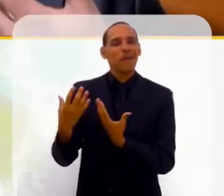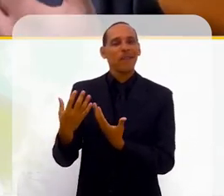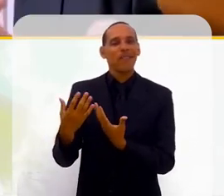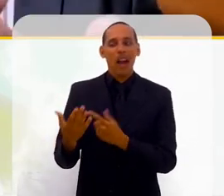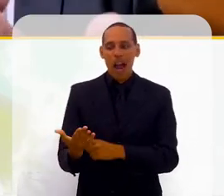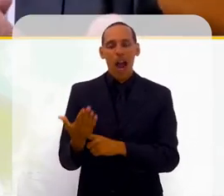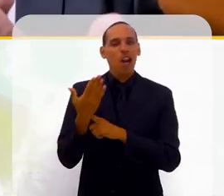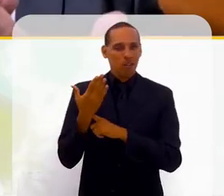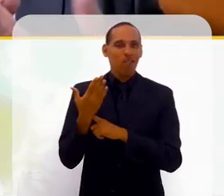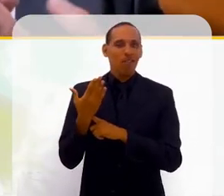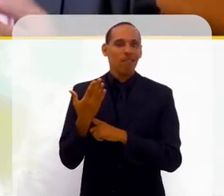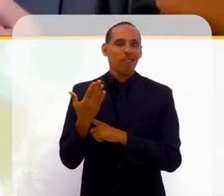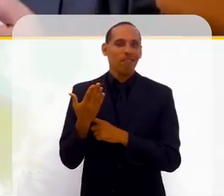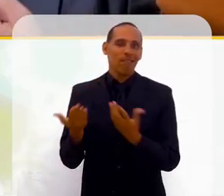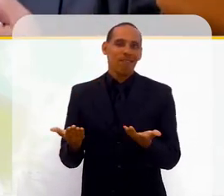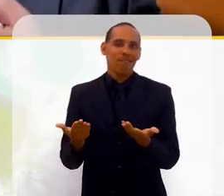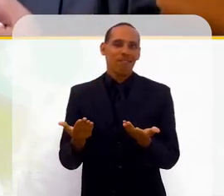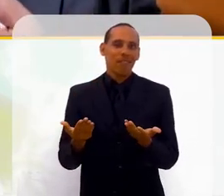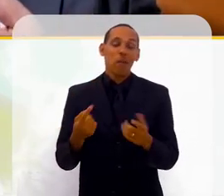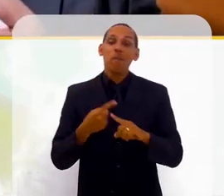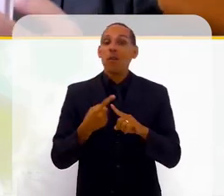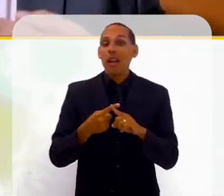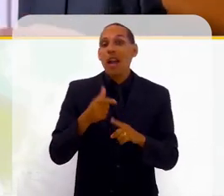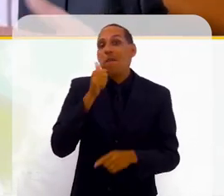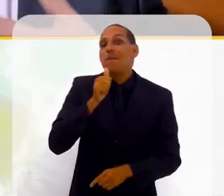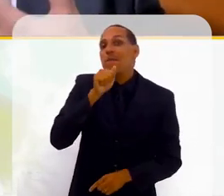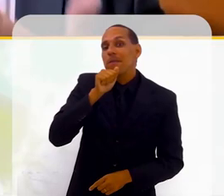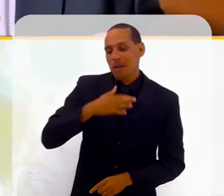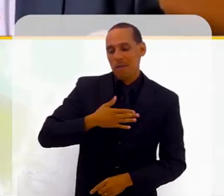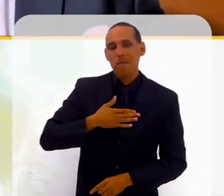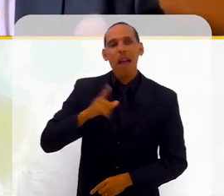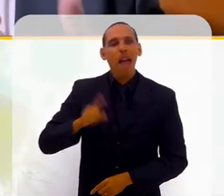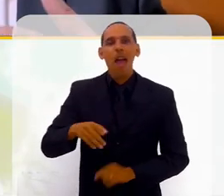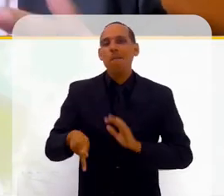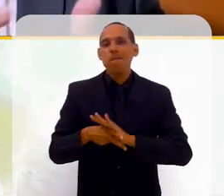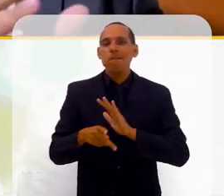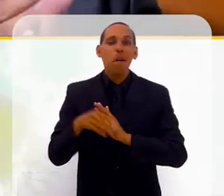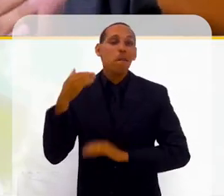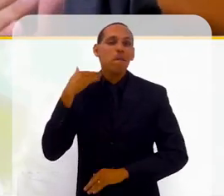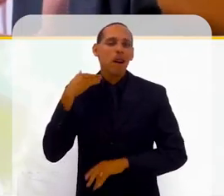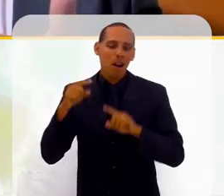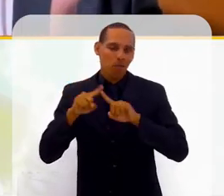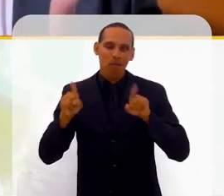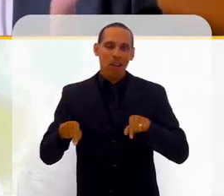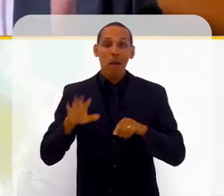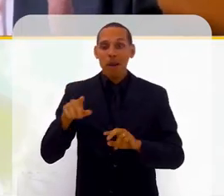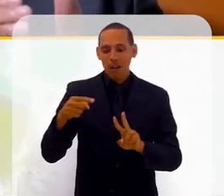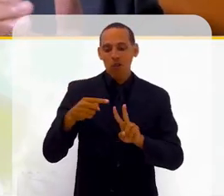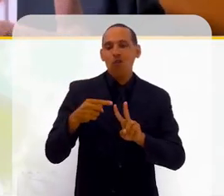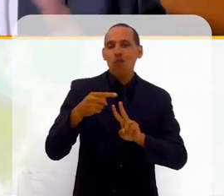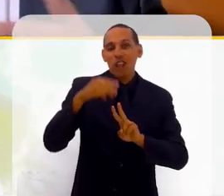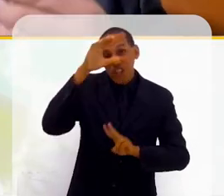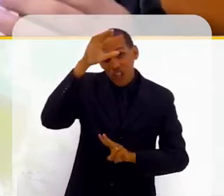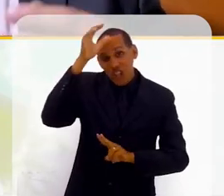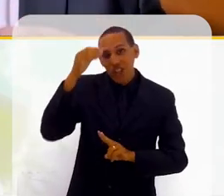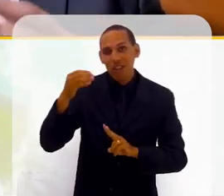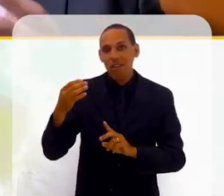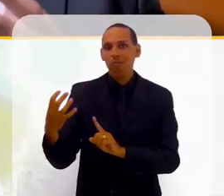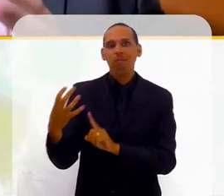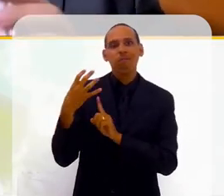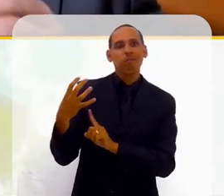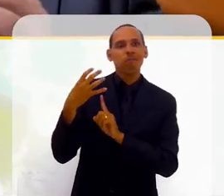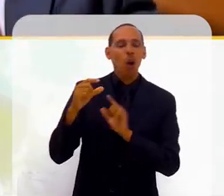terem professores, por exemplo, minha mãe era bancária, elas acabaram me influenciando. E ao longo da minha vida, sempre